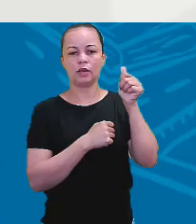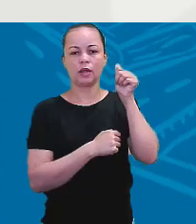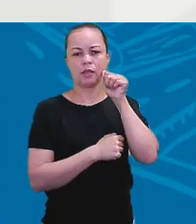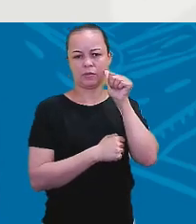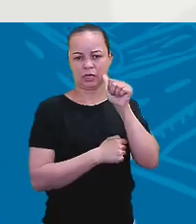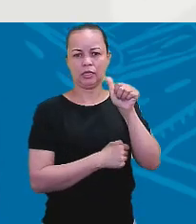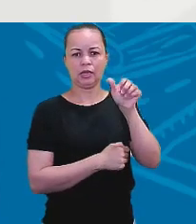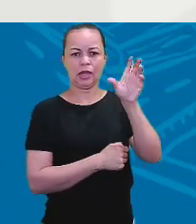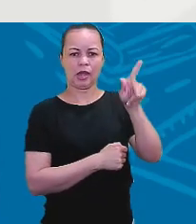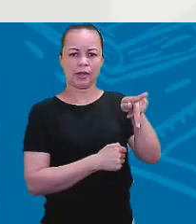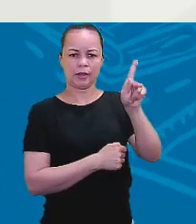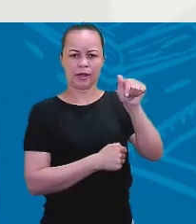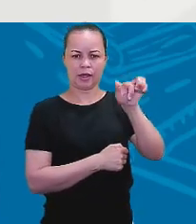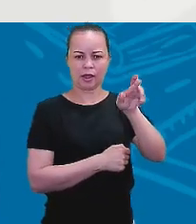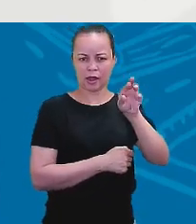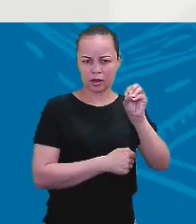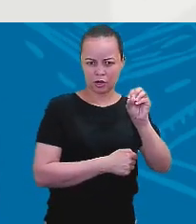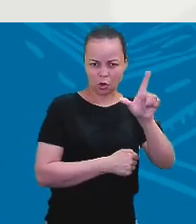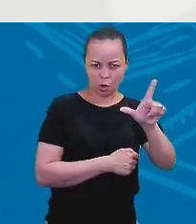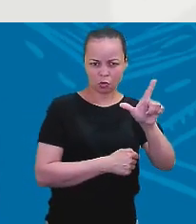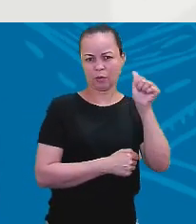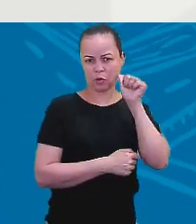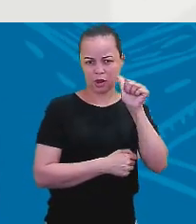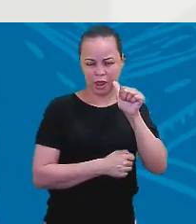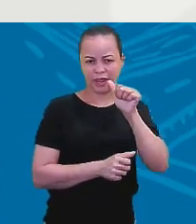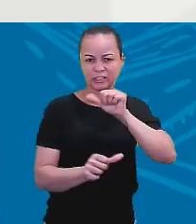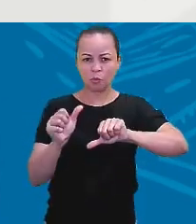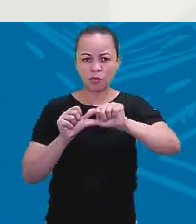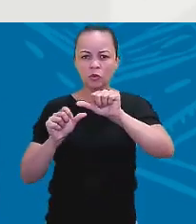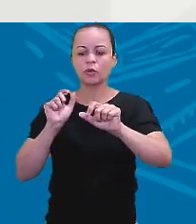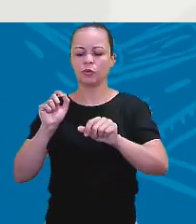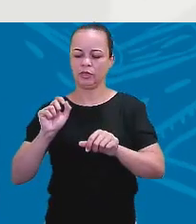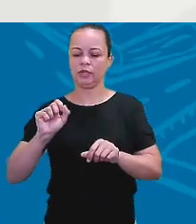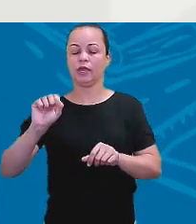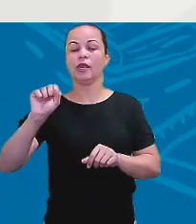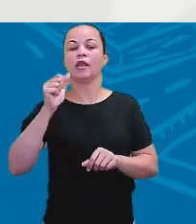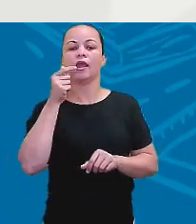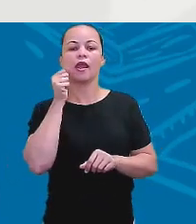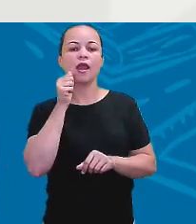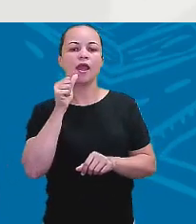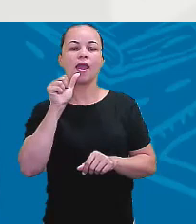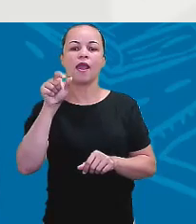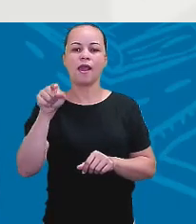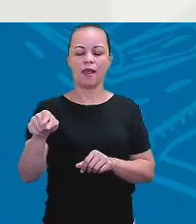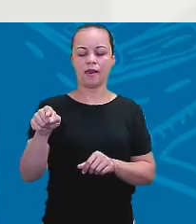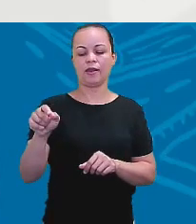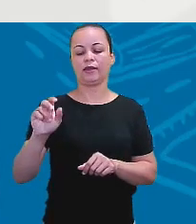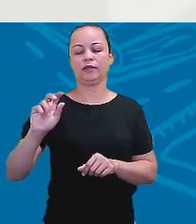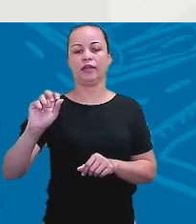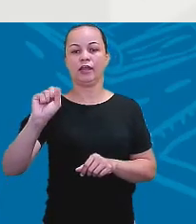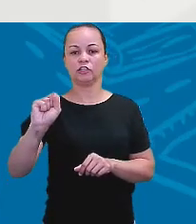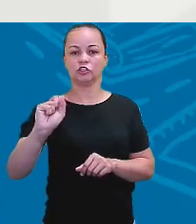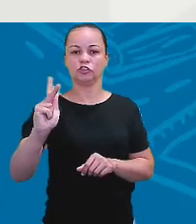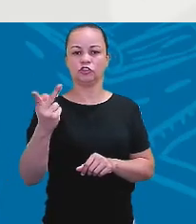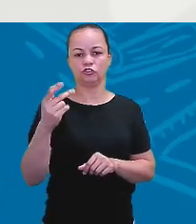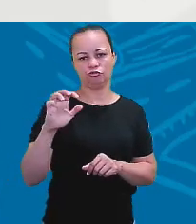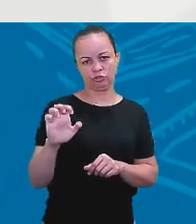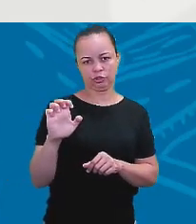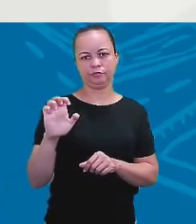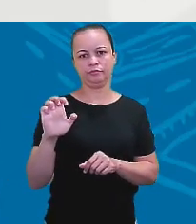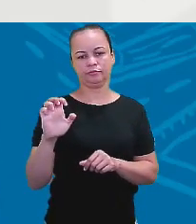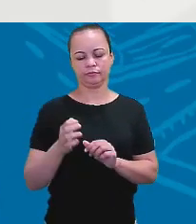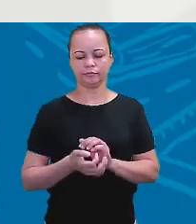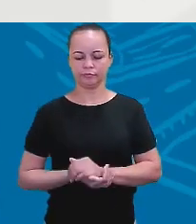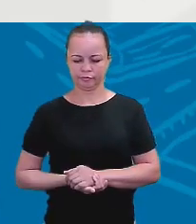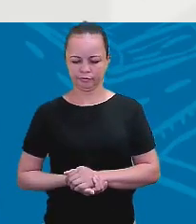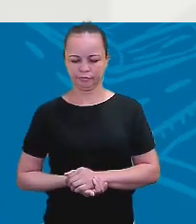Não é ela. Então, she. Então, fica. Carol isn't a play card. Isn't she? Carol não está jogando baralho. Está. E o